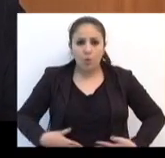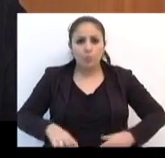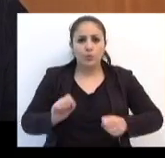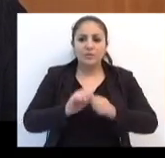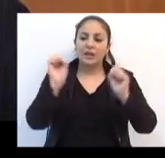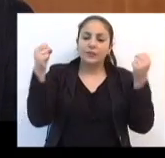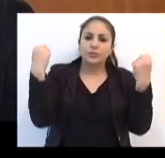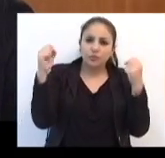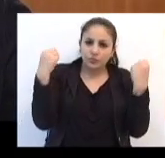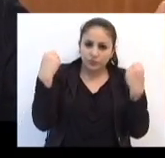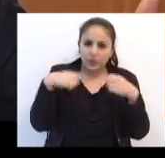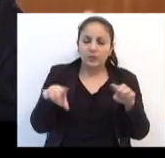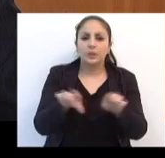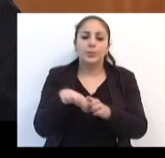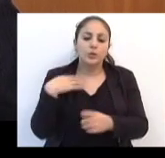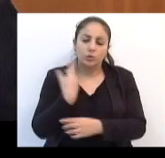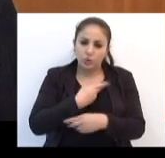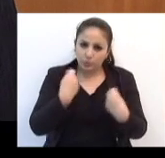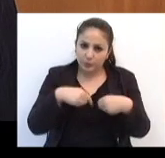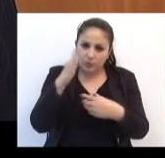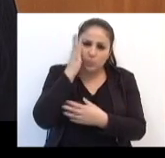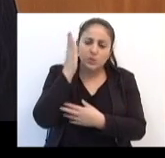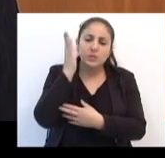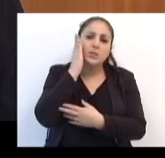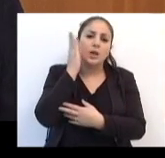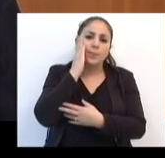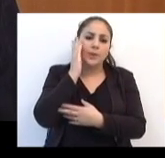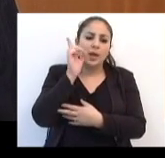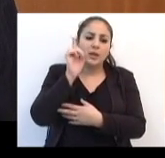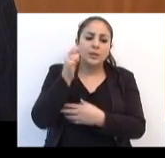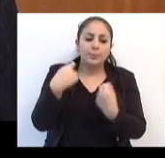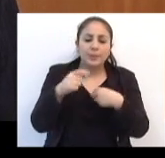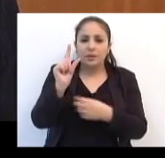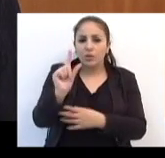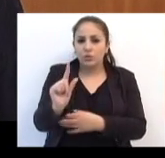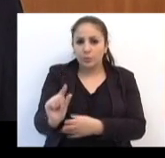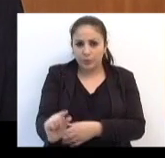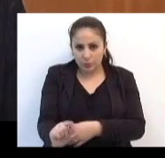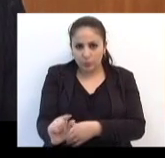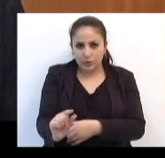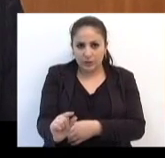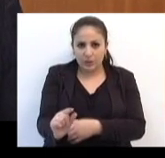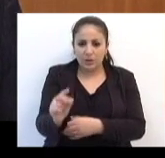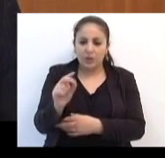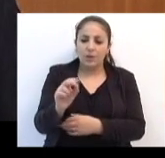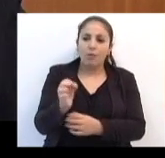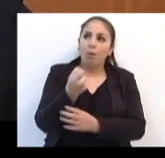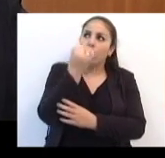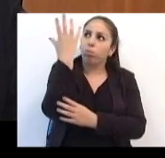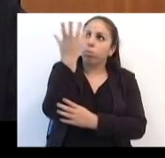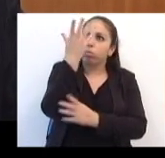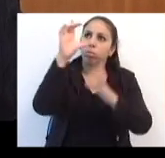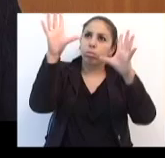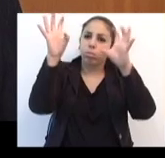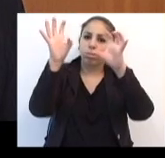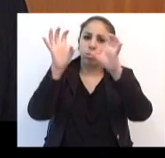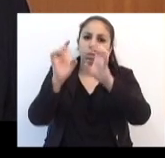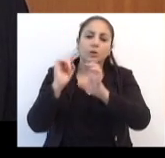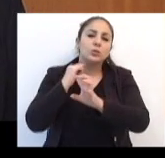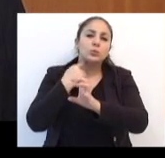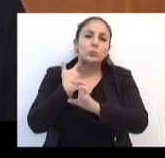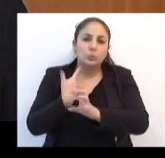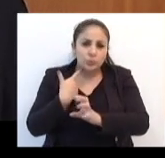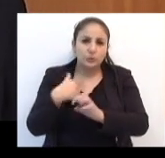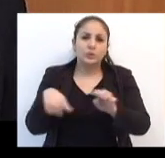cuidar do seu corpo. Nós precisamos tomar consciência que nós precisamos diminuir a emissão de poluentes. Então, este dia é um dia que nós